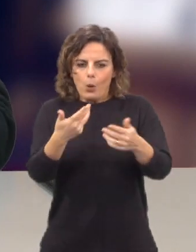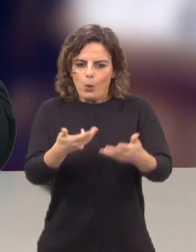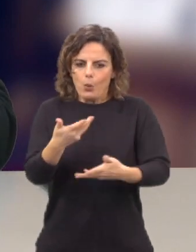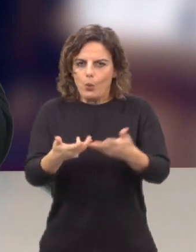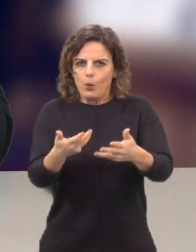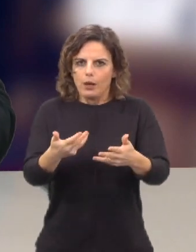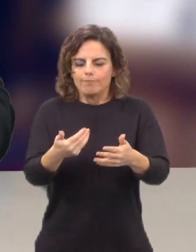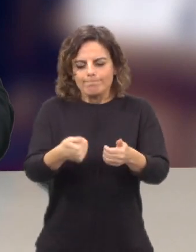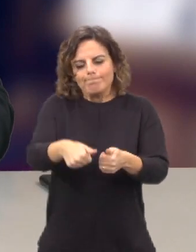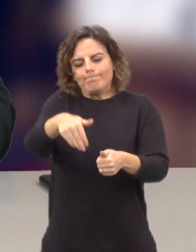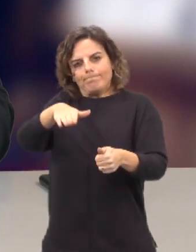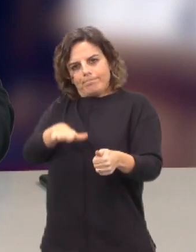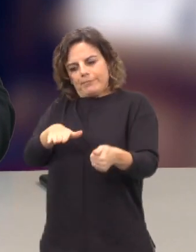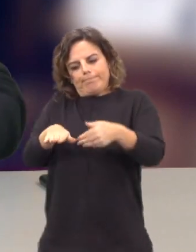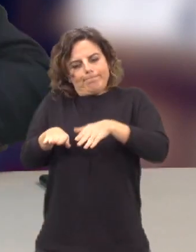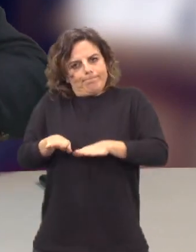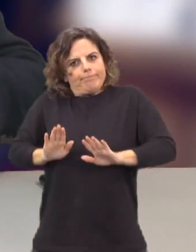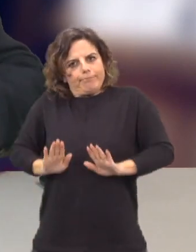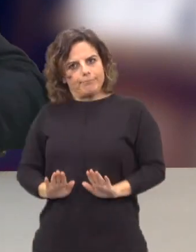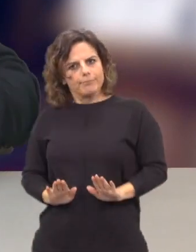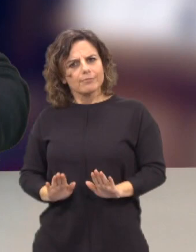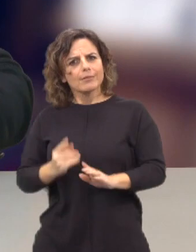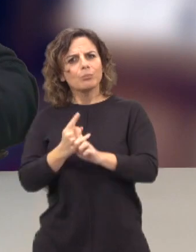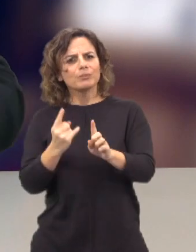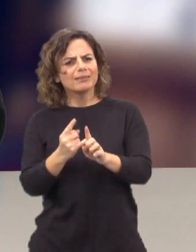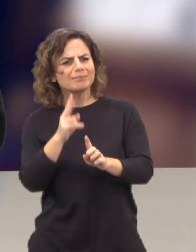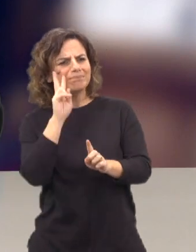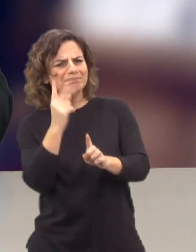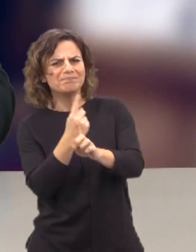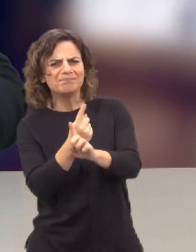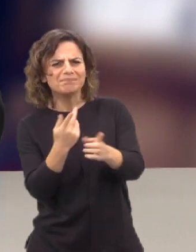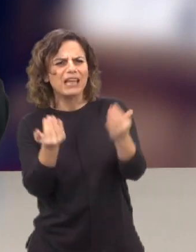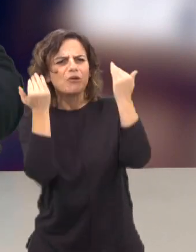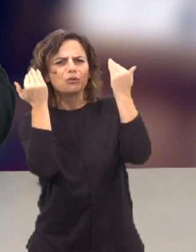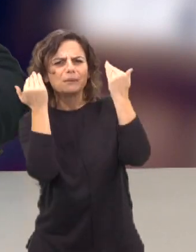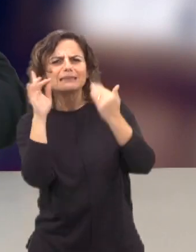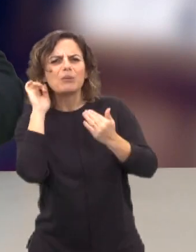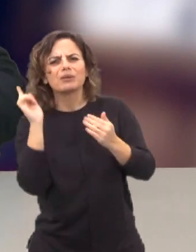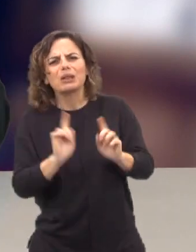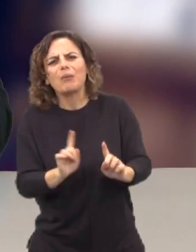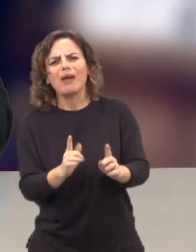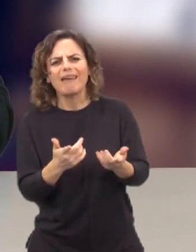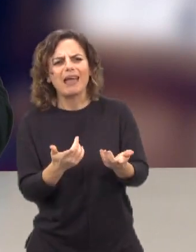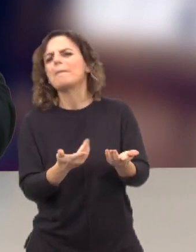nem sequer tem um benefício de informação mensurável. Porquê? O que é que se ganha com isso?